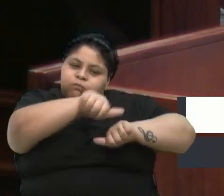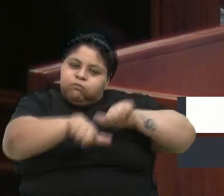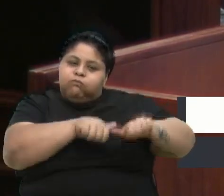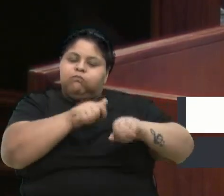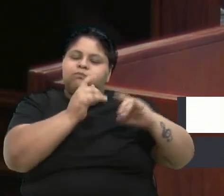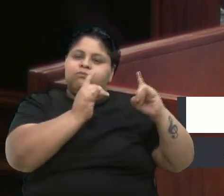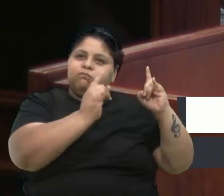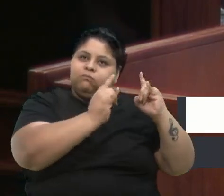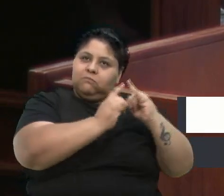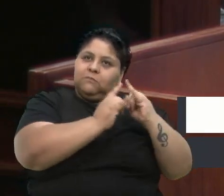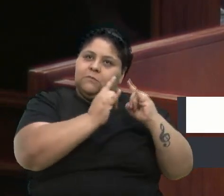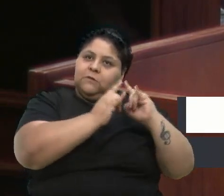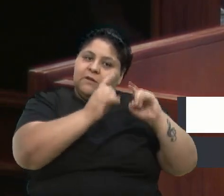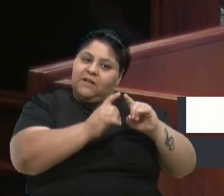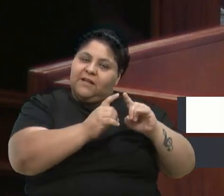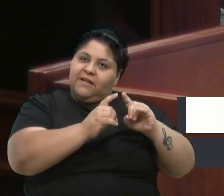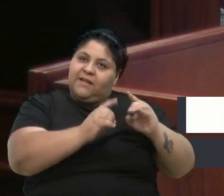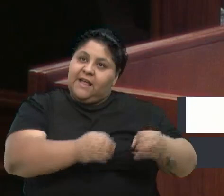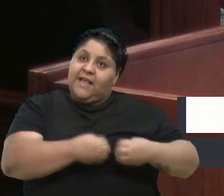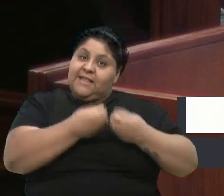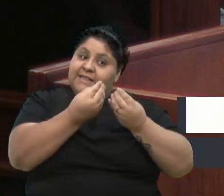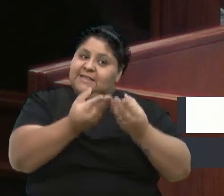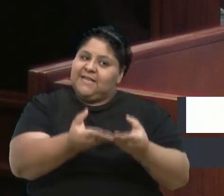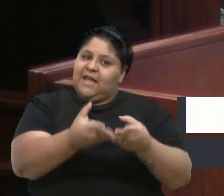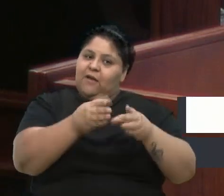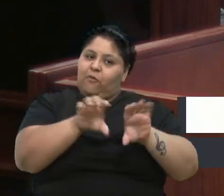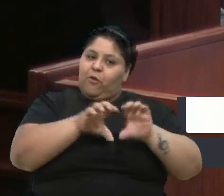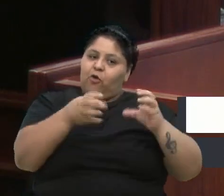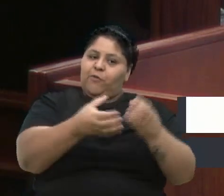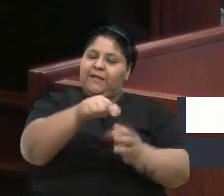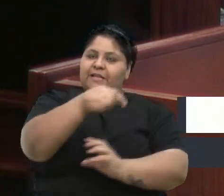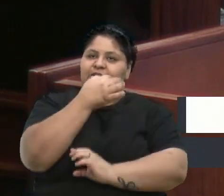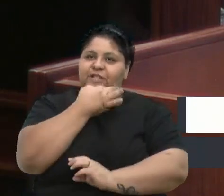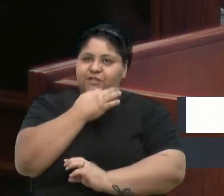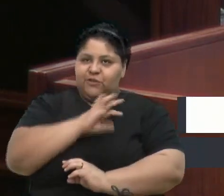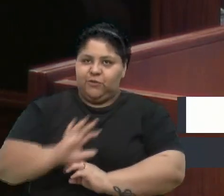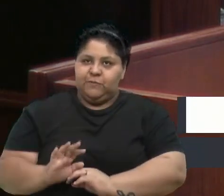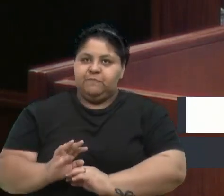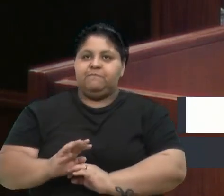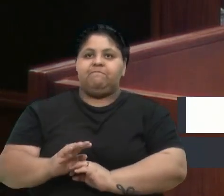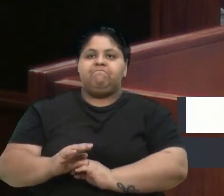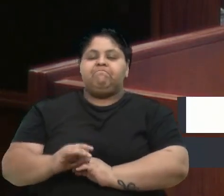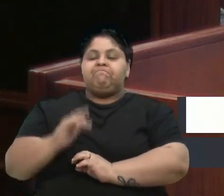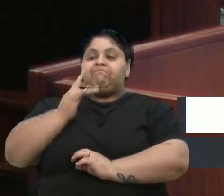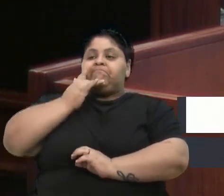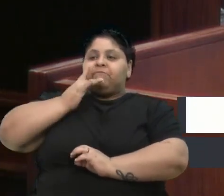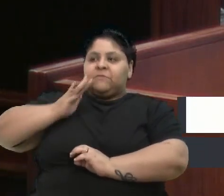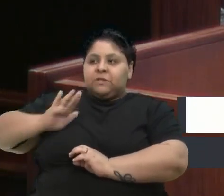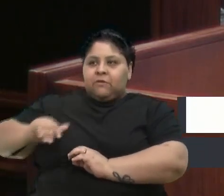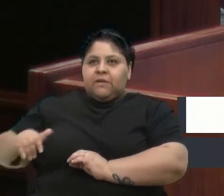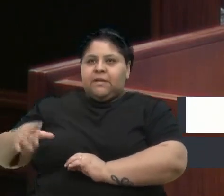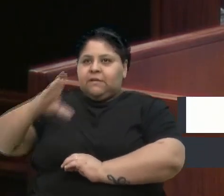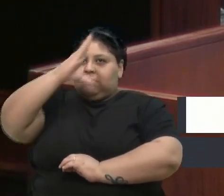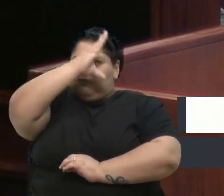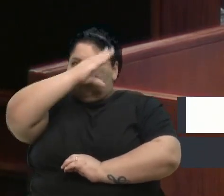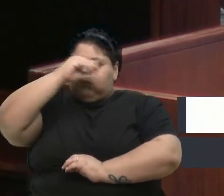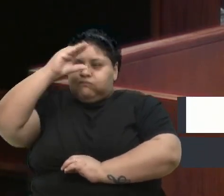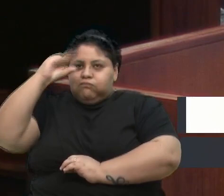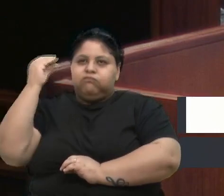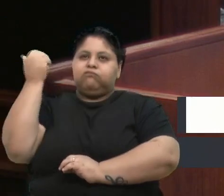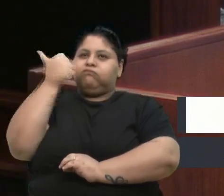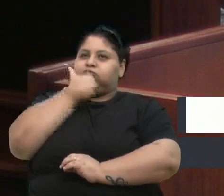instituições prestam à comunidade de Caxias do Sul. São crianças, adolescentes, mulheres,